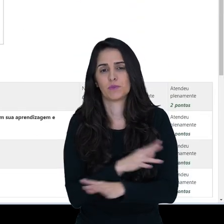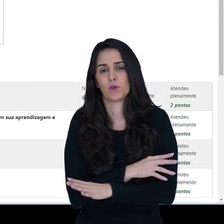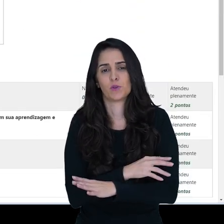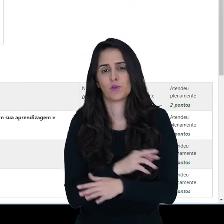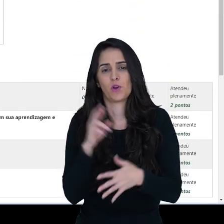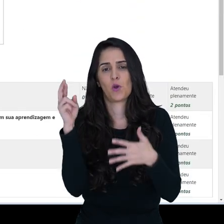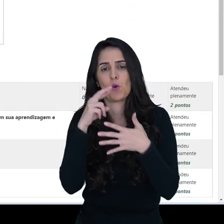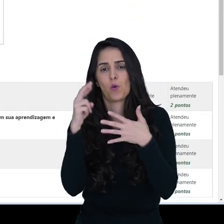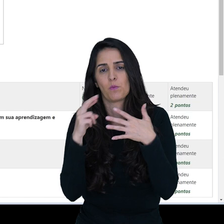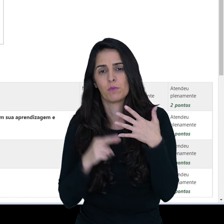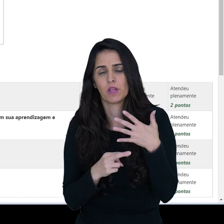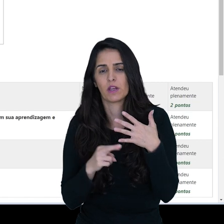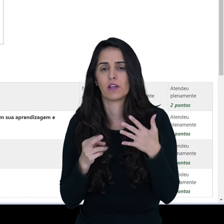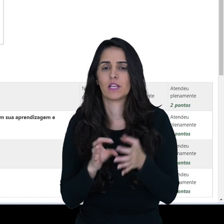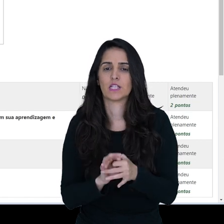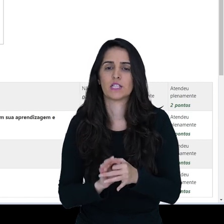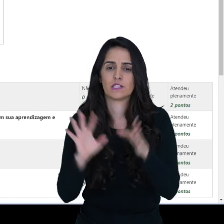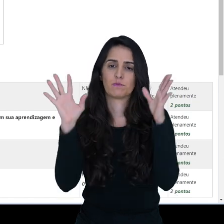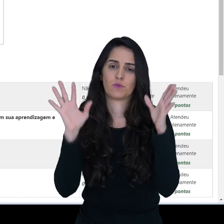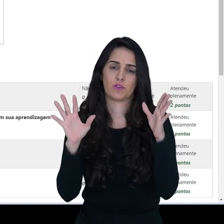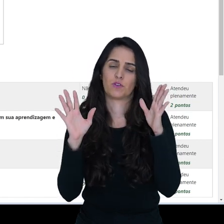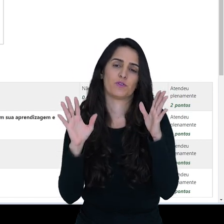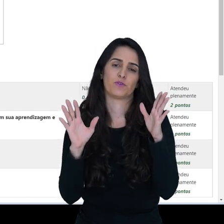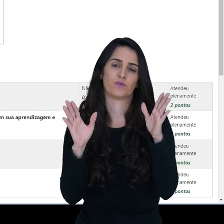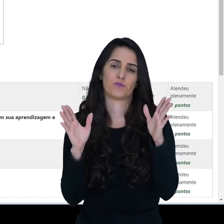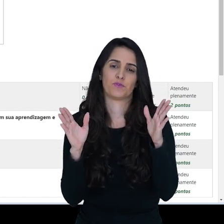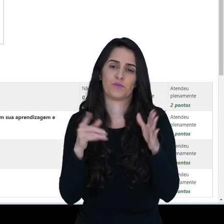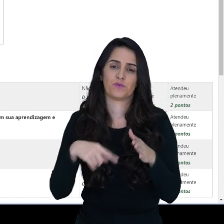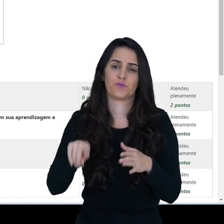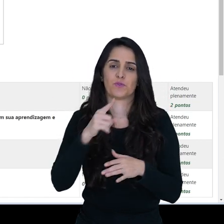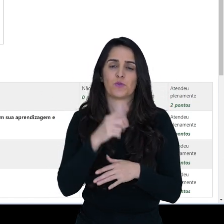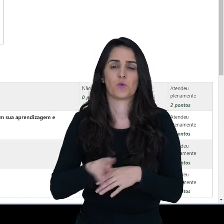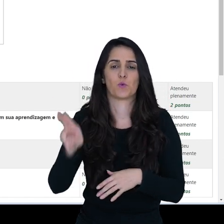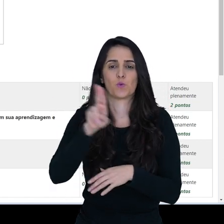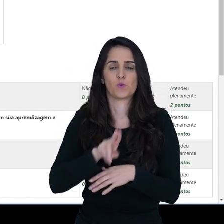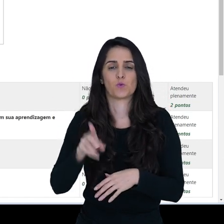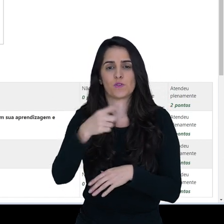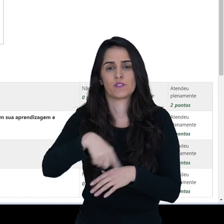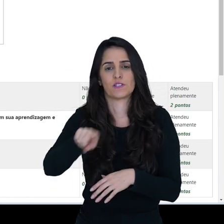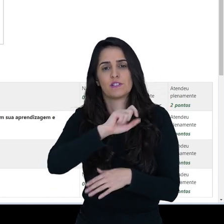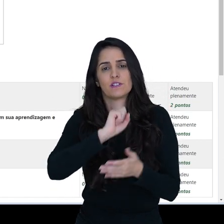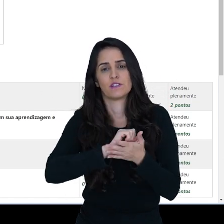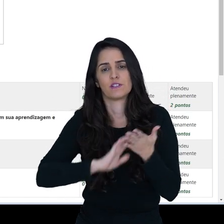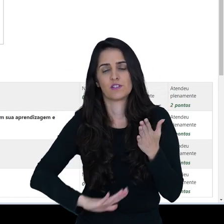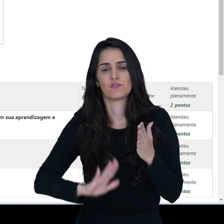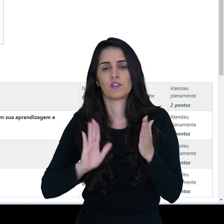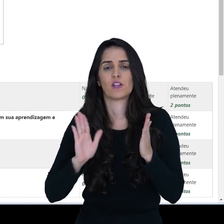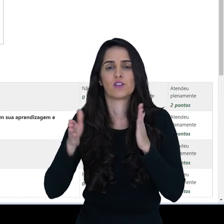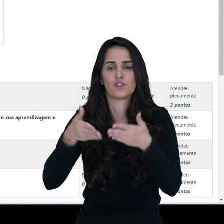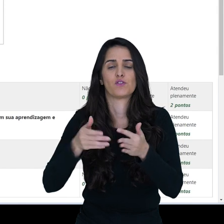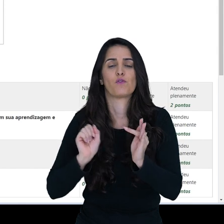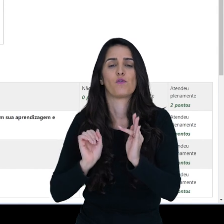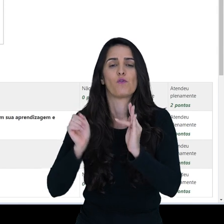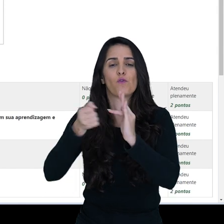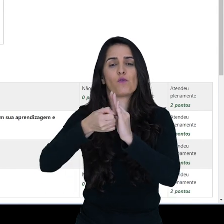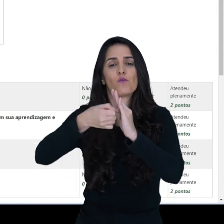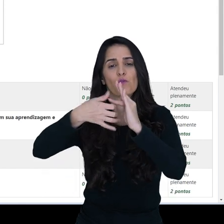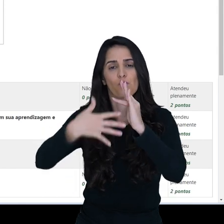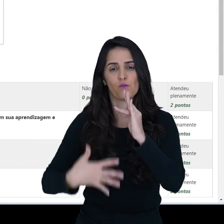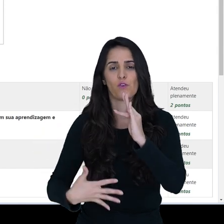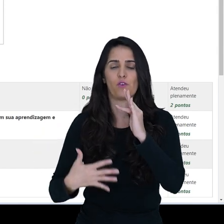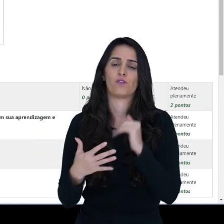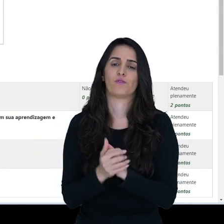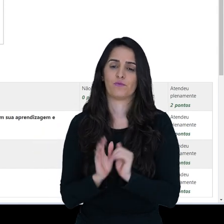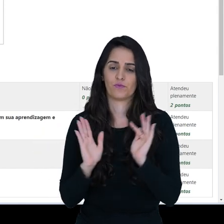E aí pronto, a minha rubrica já está disponível aqui para a utilização na atividade fórum.